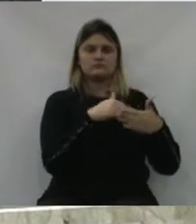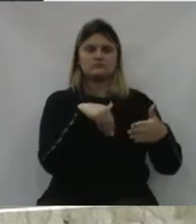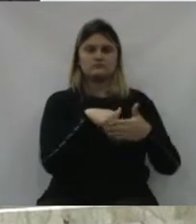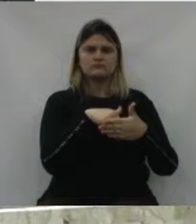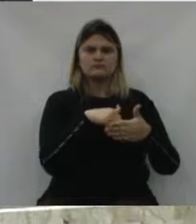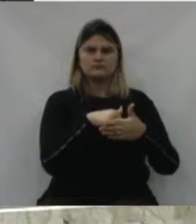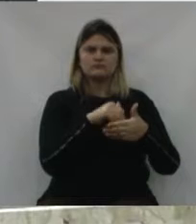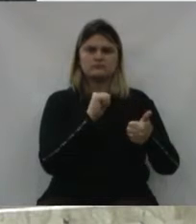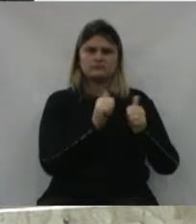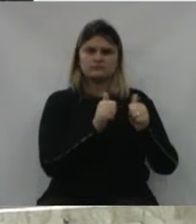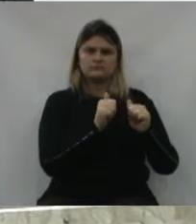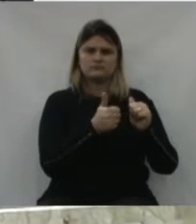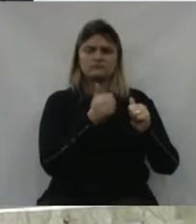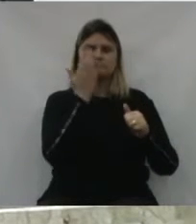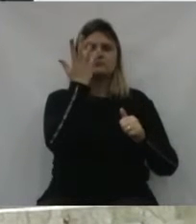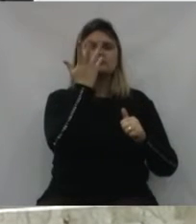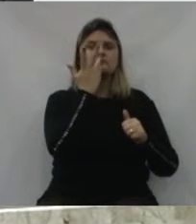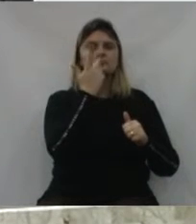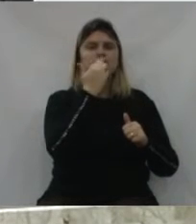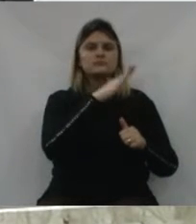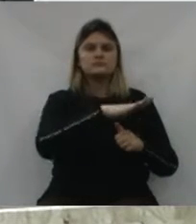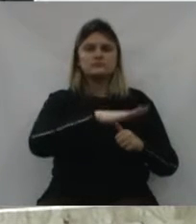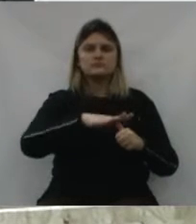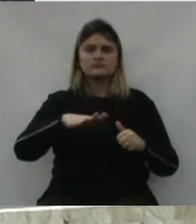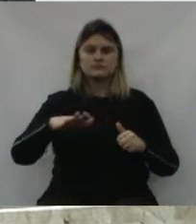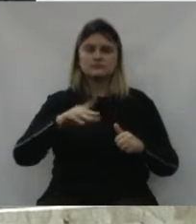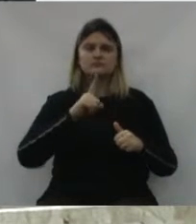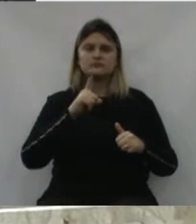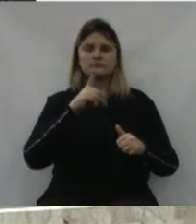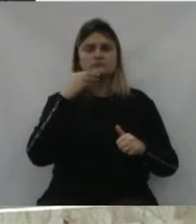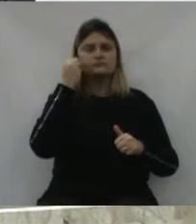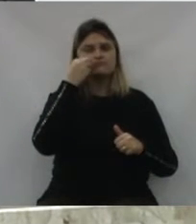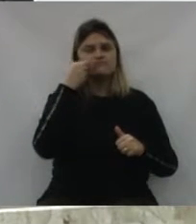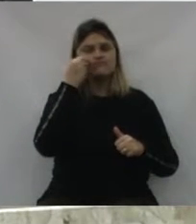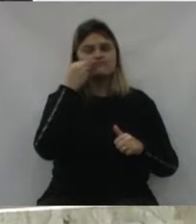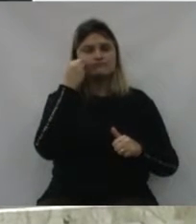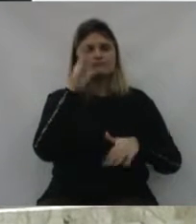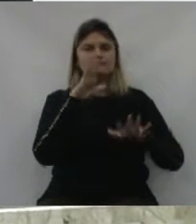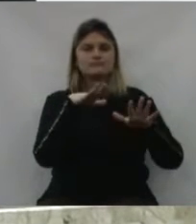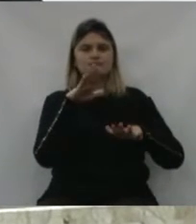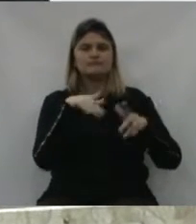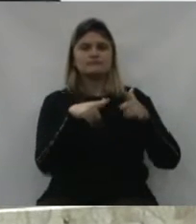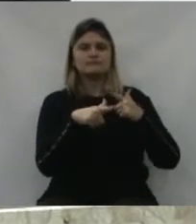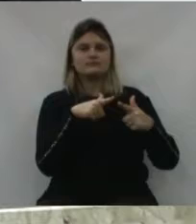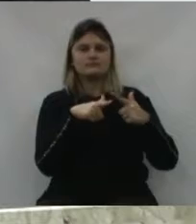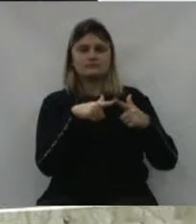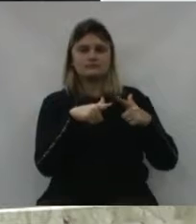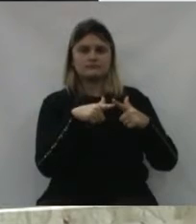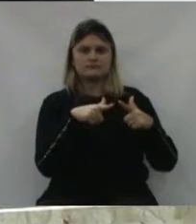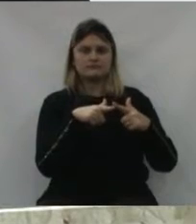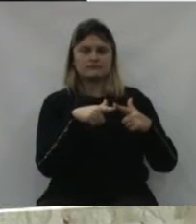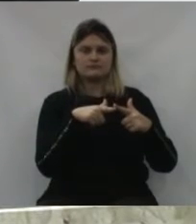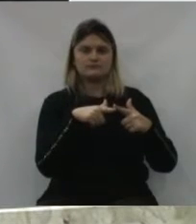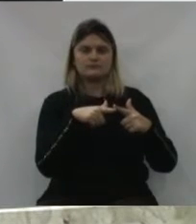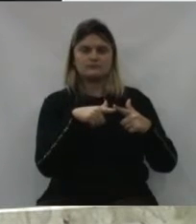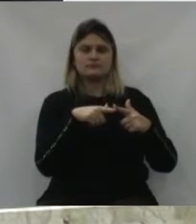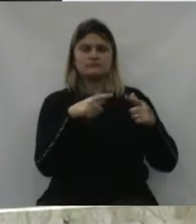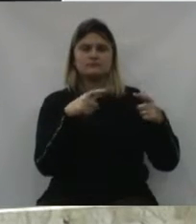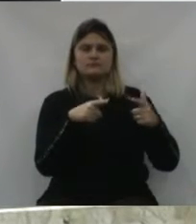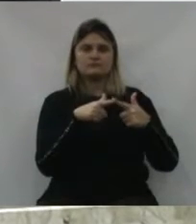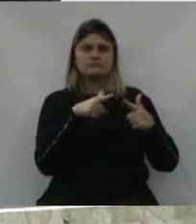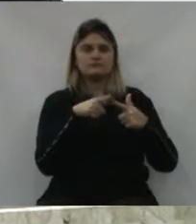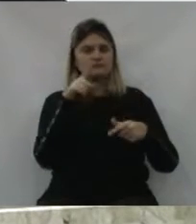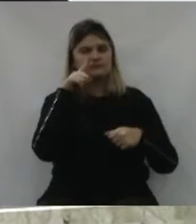uma escolinha de futebol, para as crianças que estão tendo algum problema, até